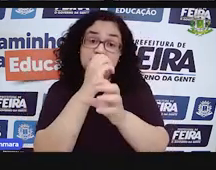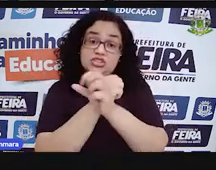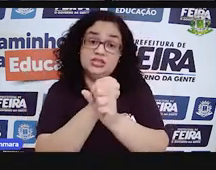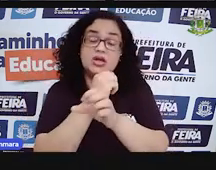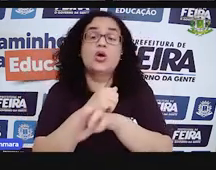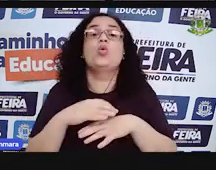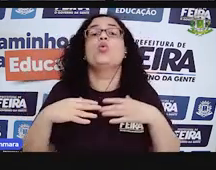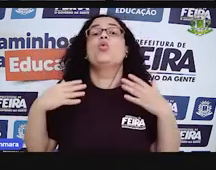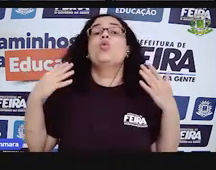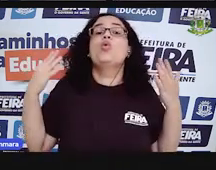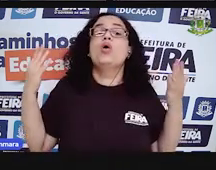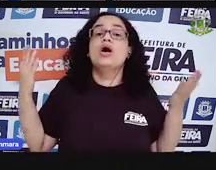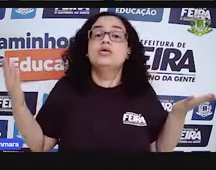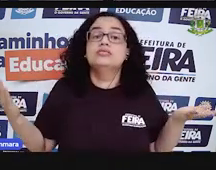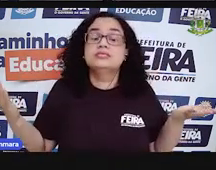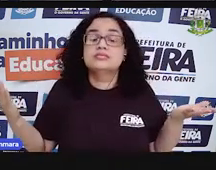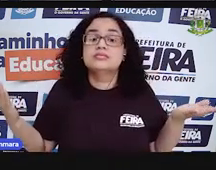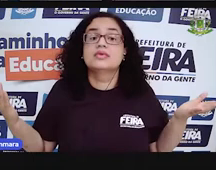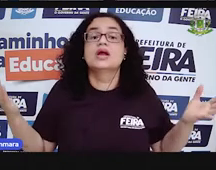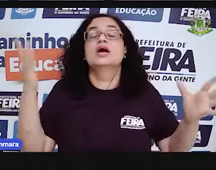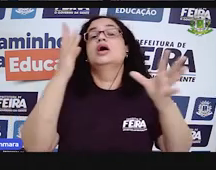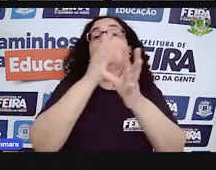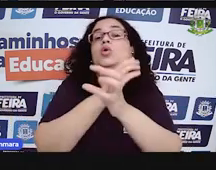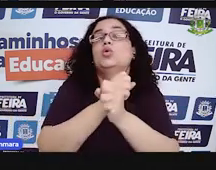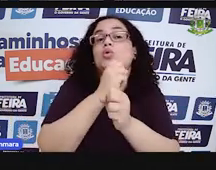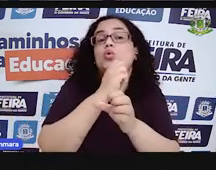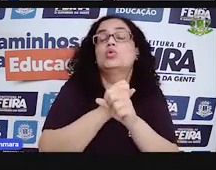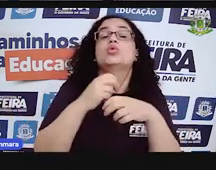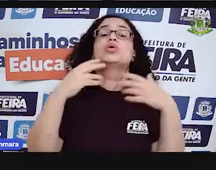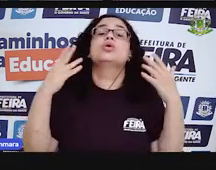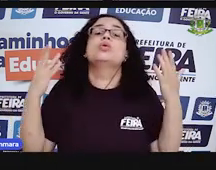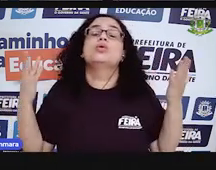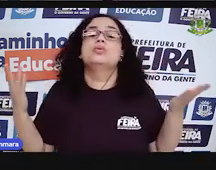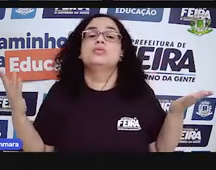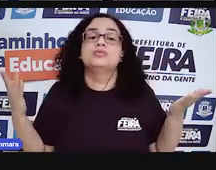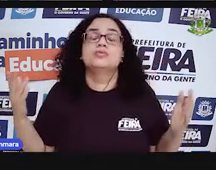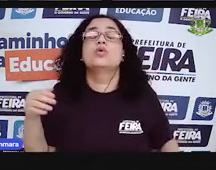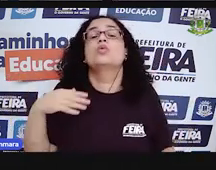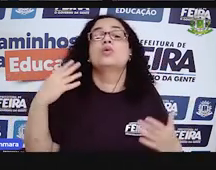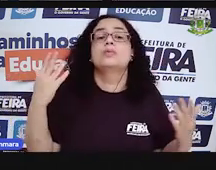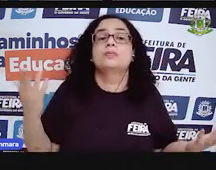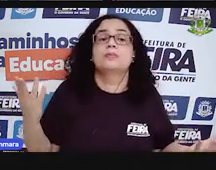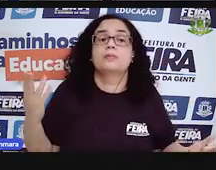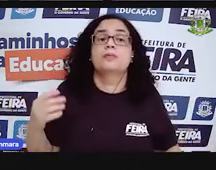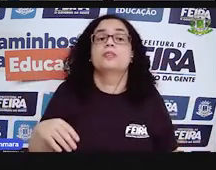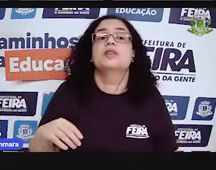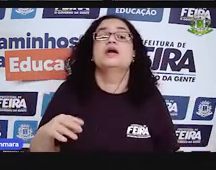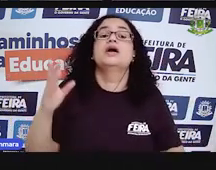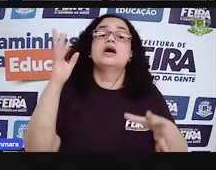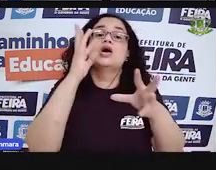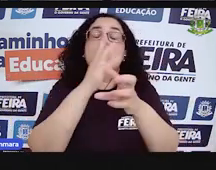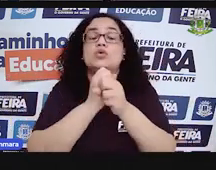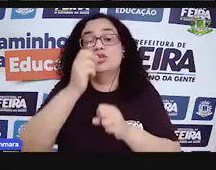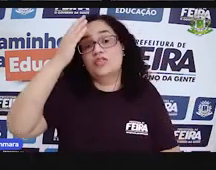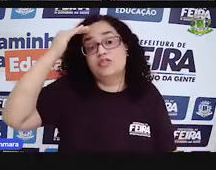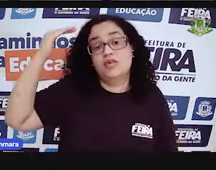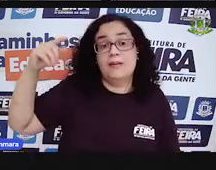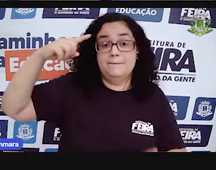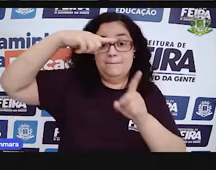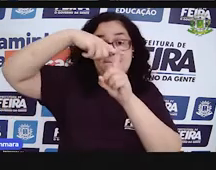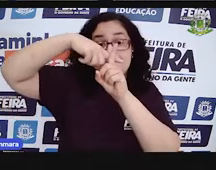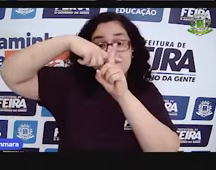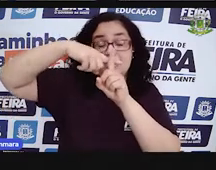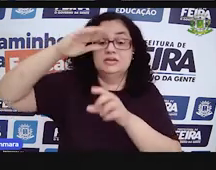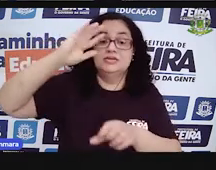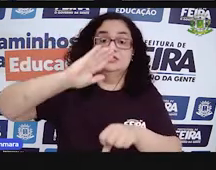E qual é, professor? Essa operação de adição é que conta mesmo? Diga aí. É a conta, famosa conta de mais,